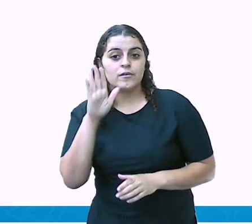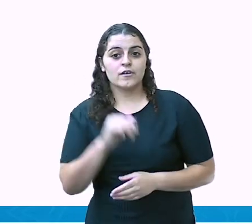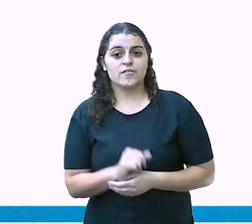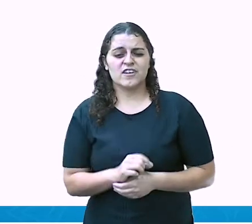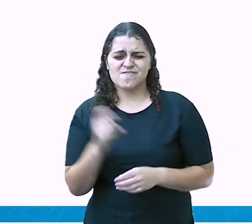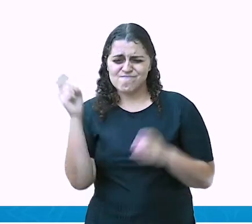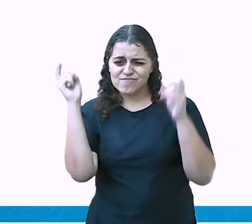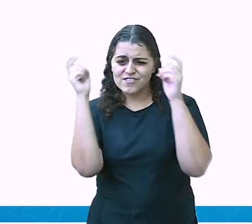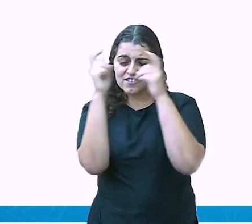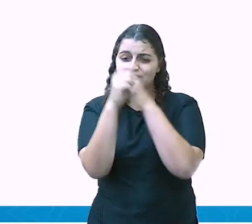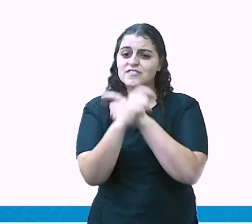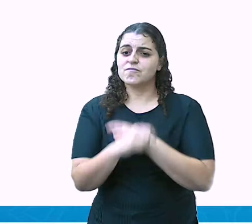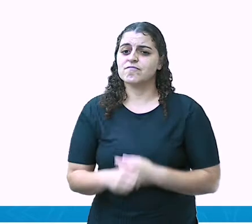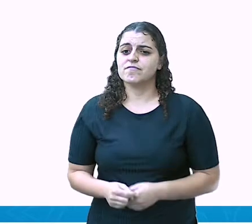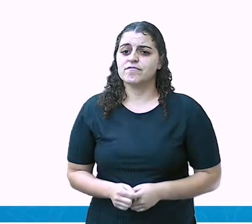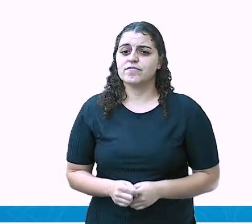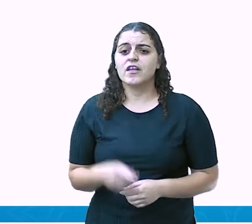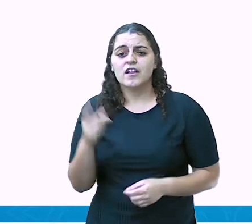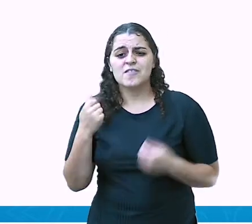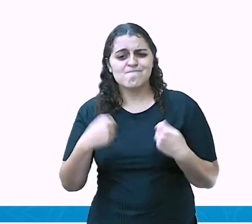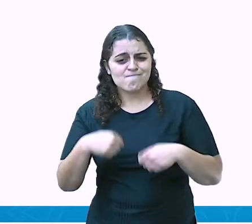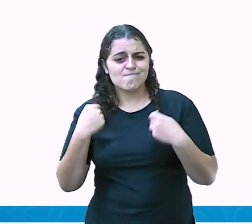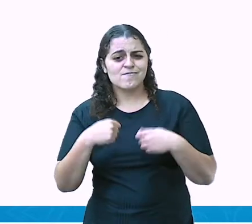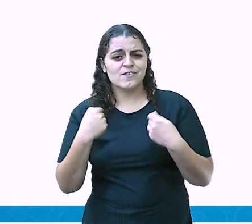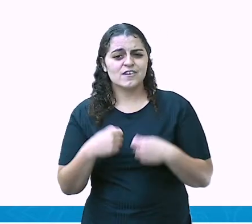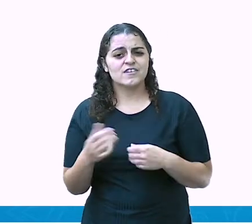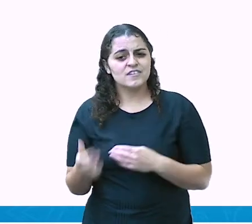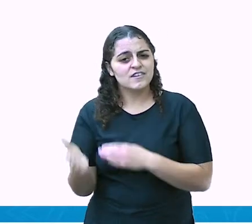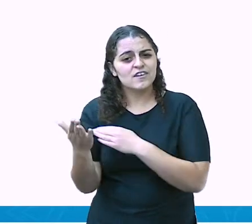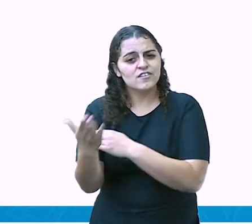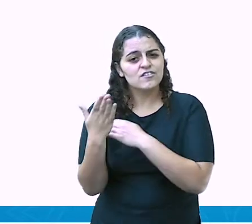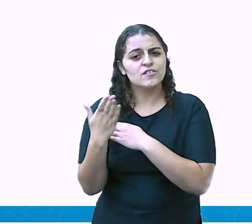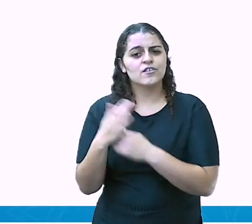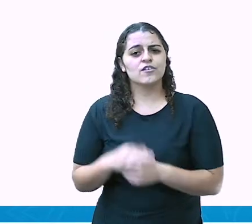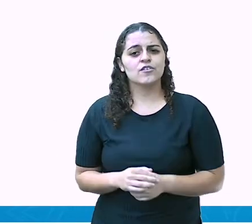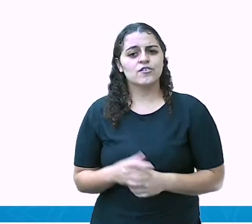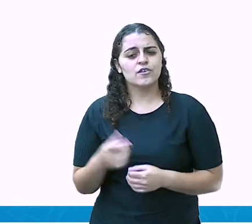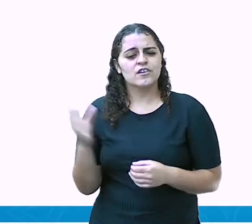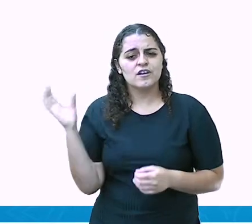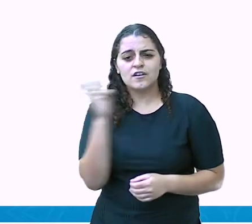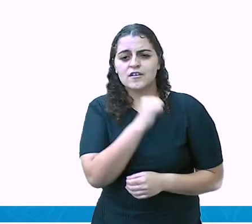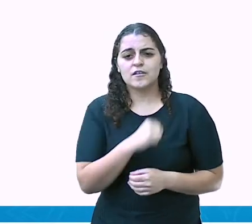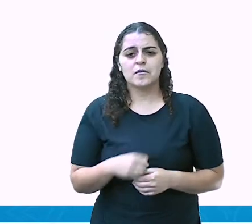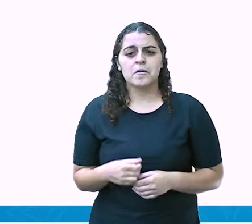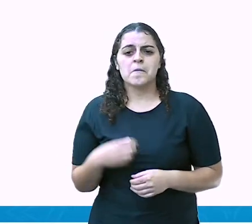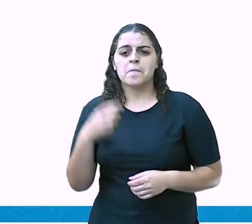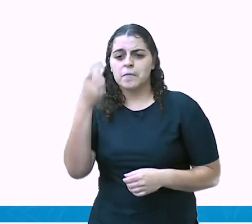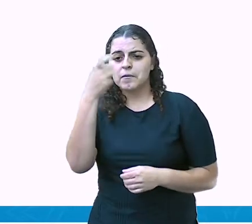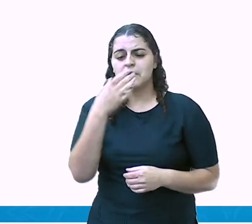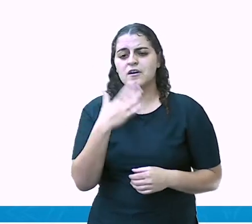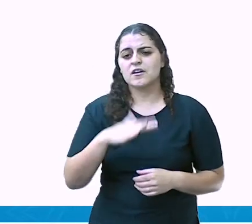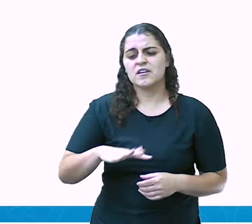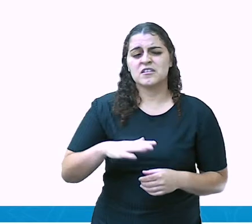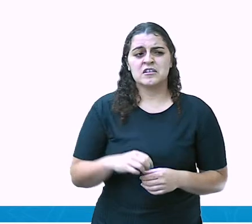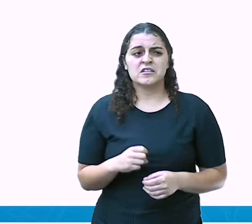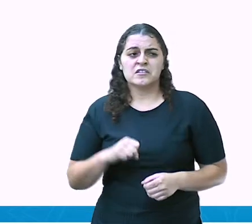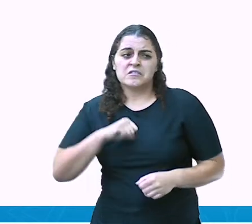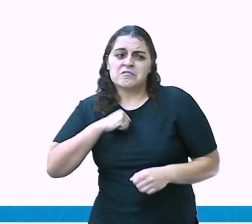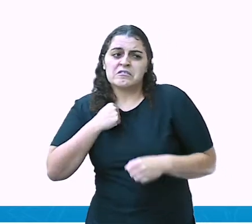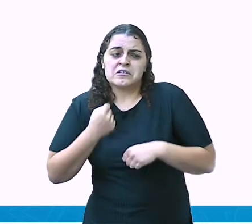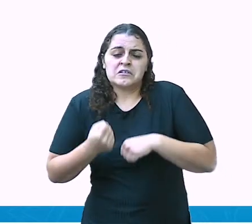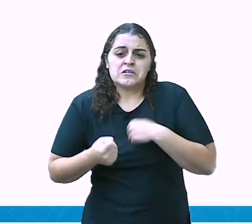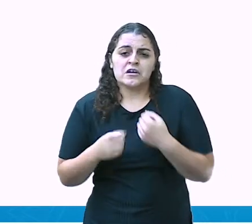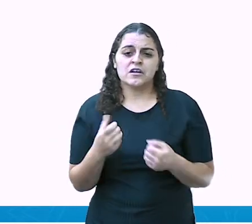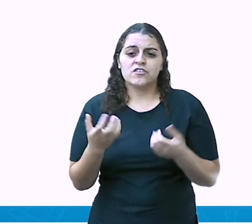É muito angustiante. Então, ela precisa de ajuda o quanto antes, porque essa criança está sofrendo uma angústia muito grande de querer se